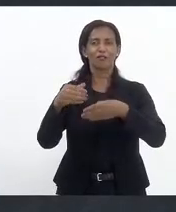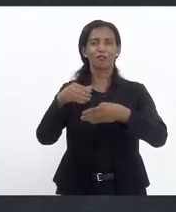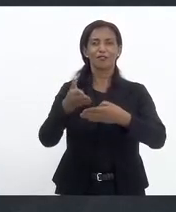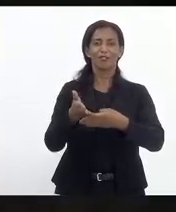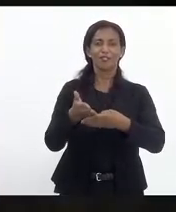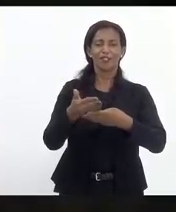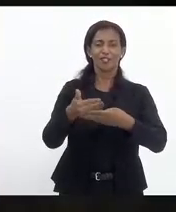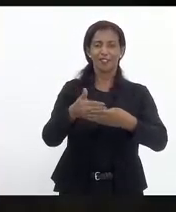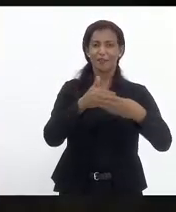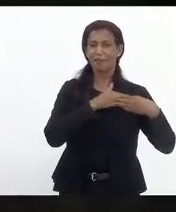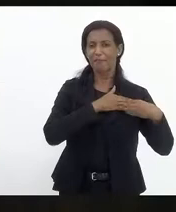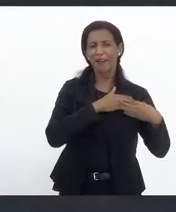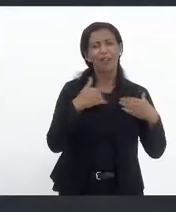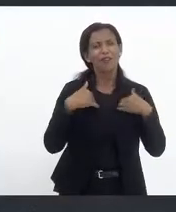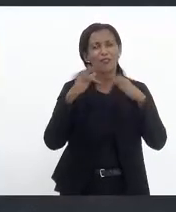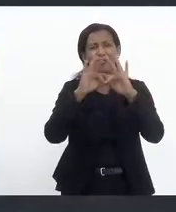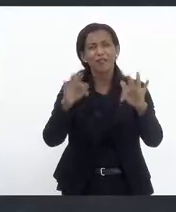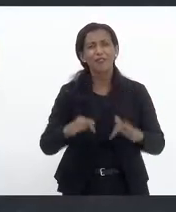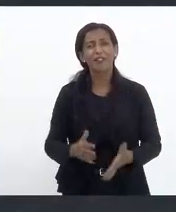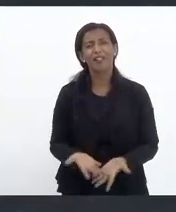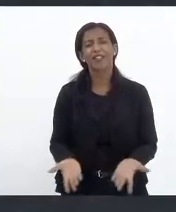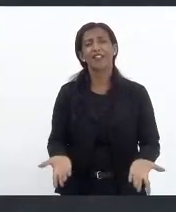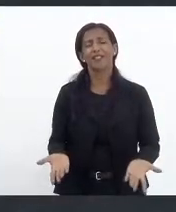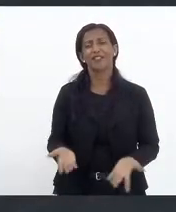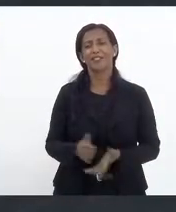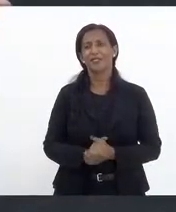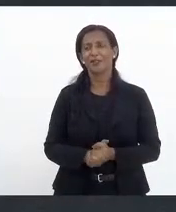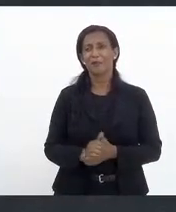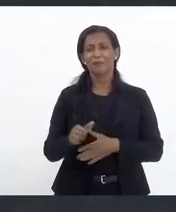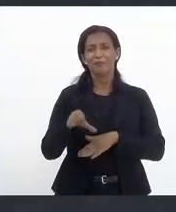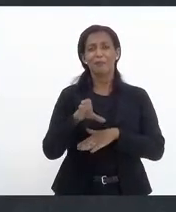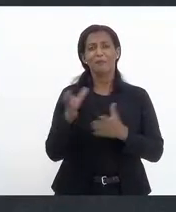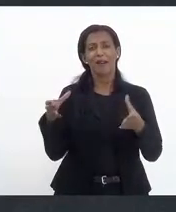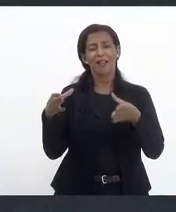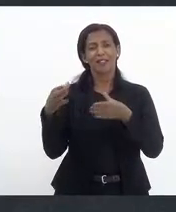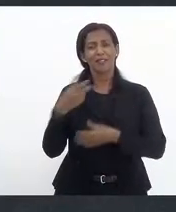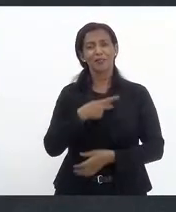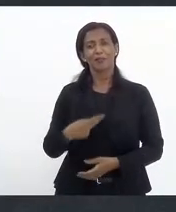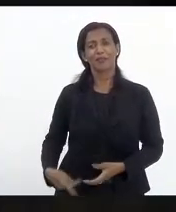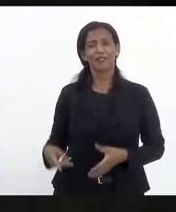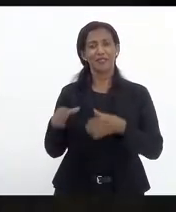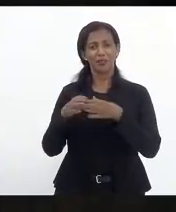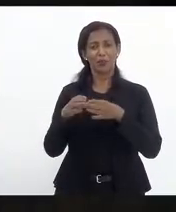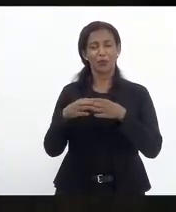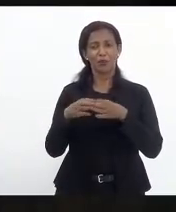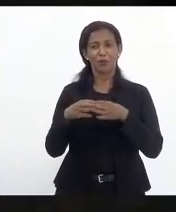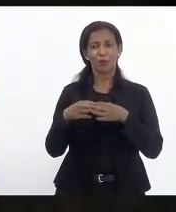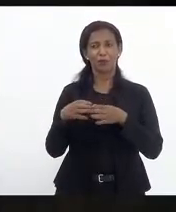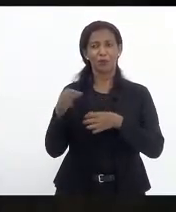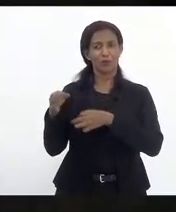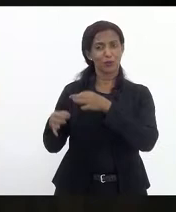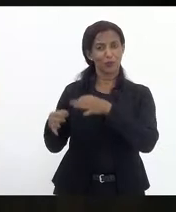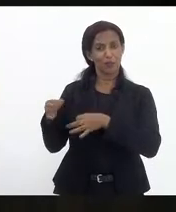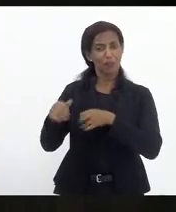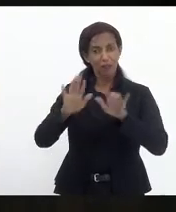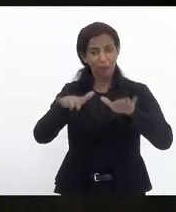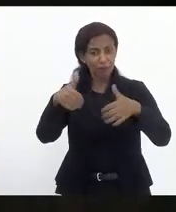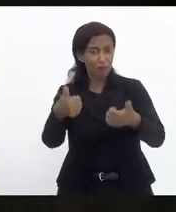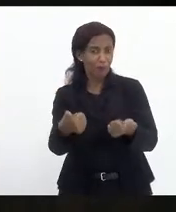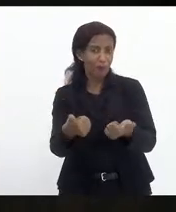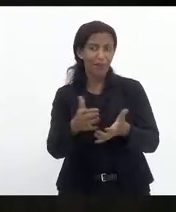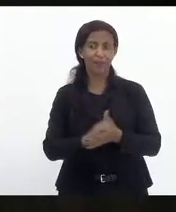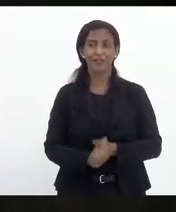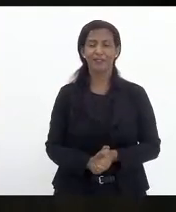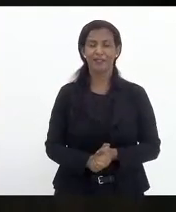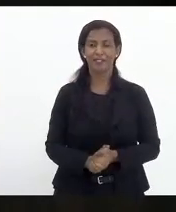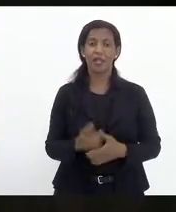Não Estava feliz mas eu apresento na comissão de custos e justiça O que nós temos feito deputado Luiz? está bem Na dúvida